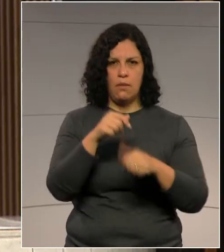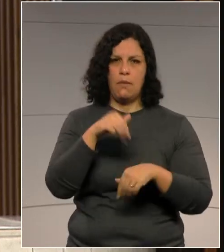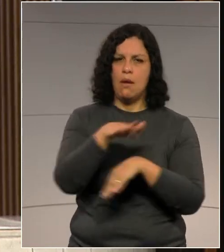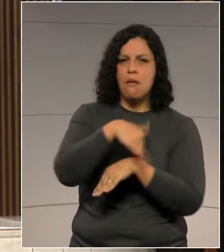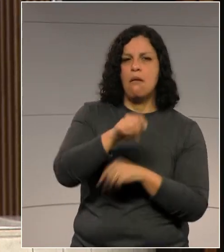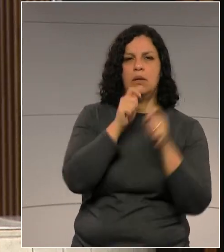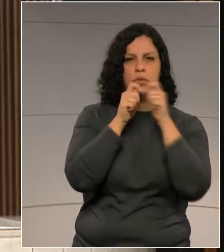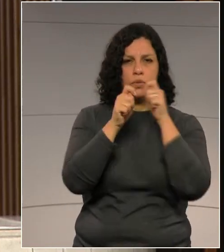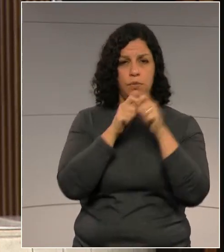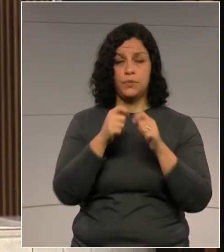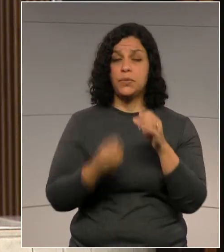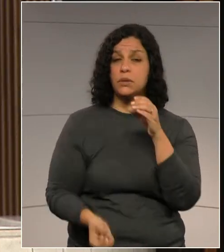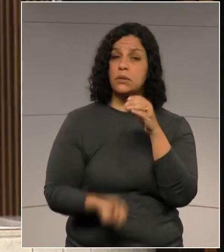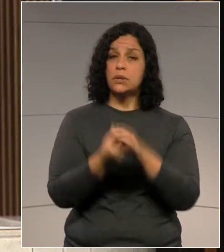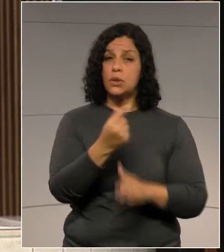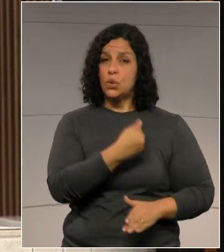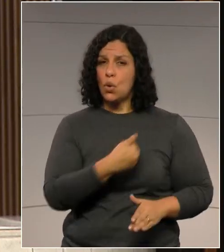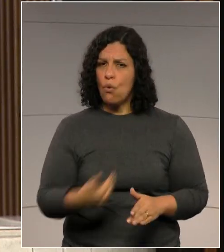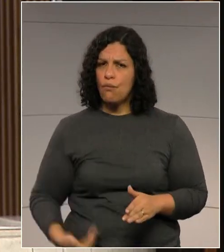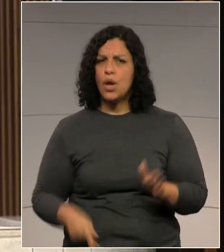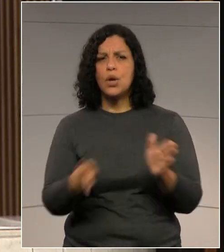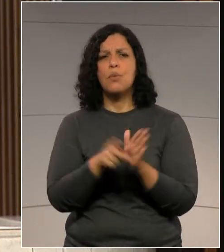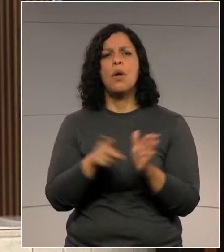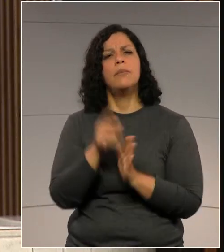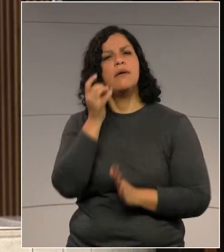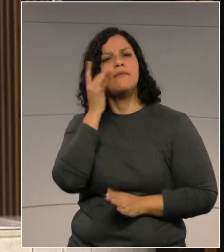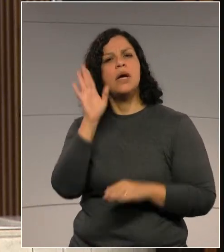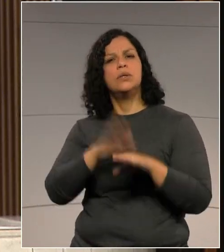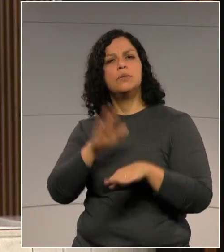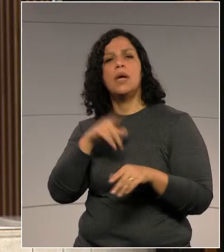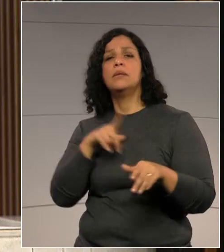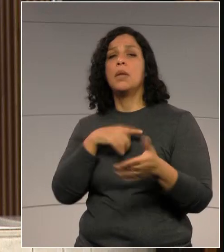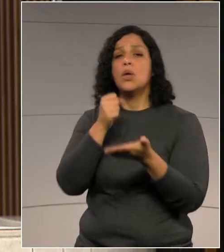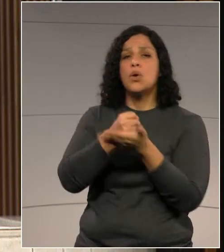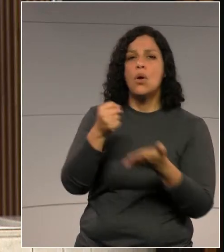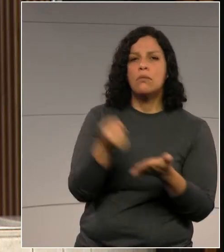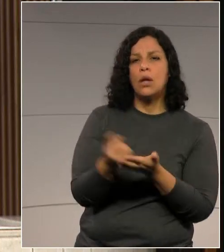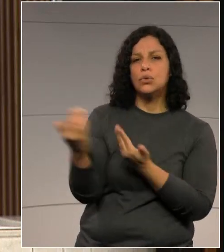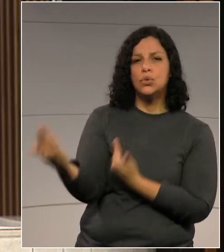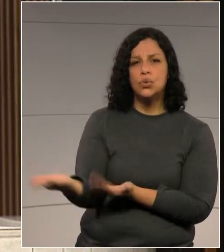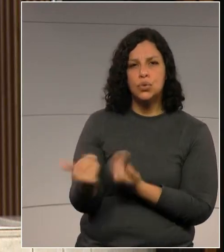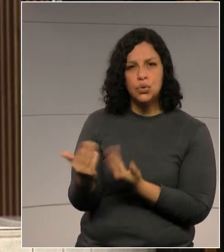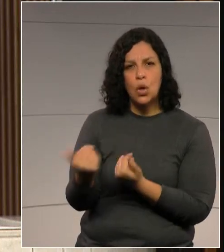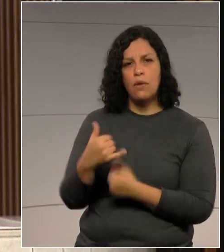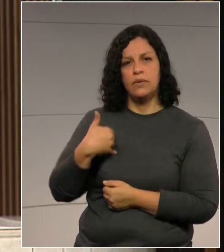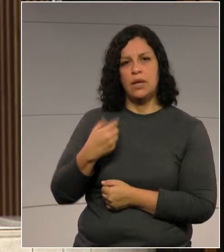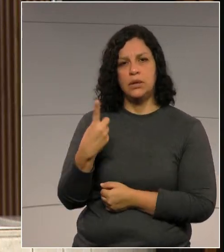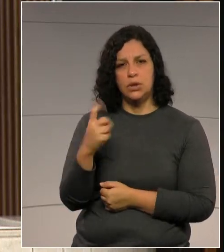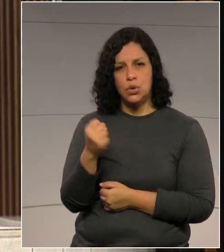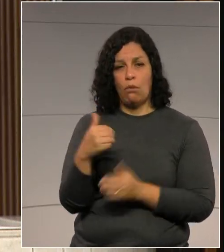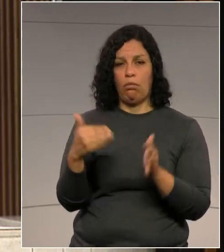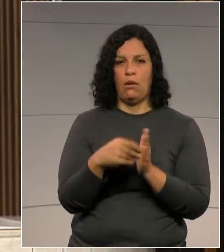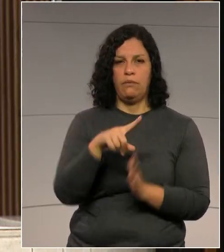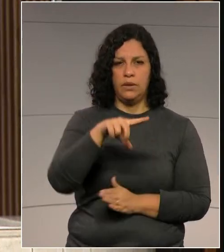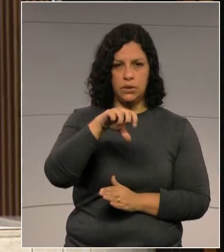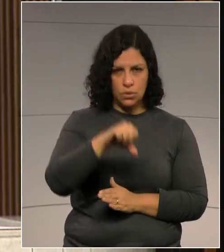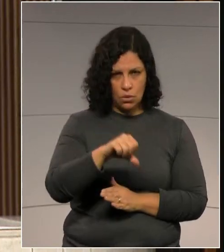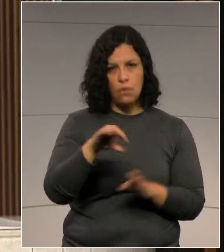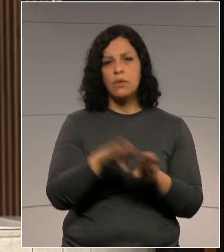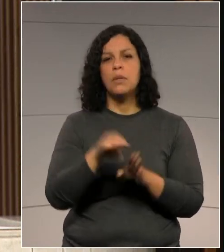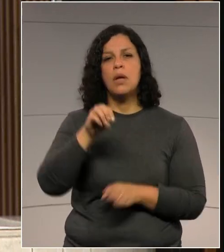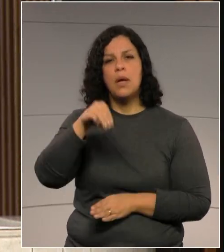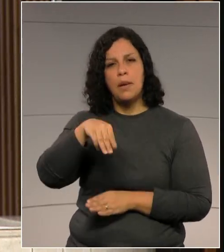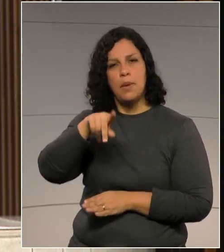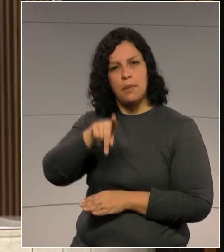Criada pelo governo sob o argumento de facilitar a contratação de jovens de 18 a 29 anos, a